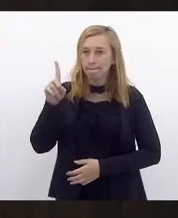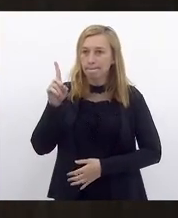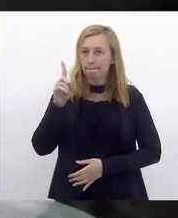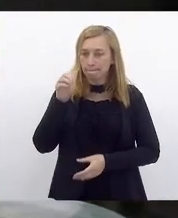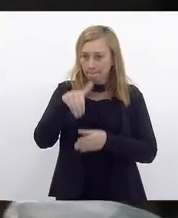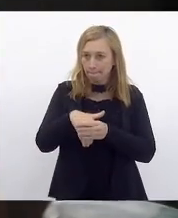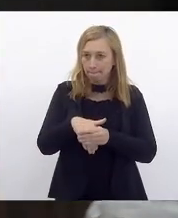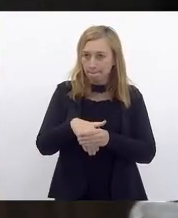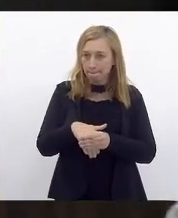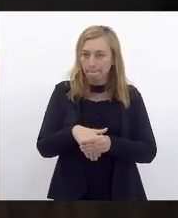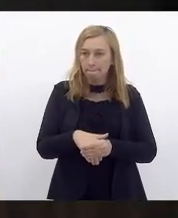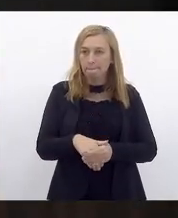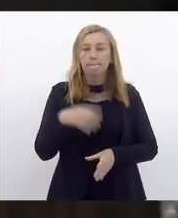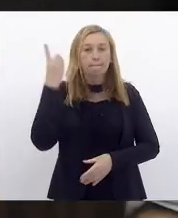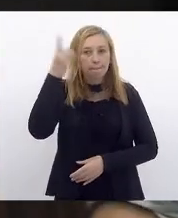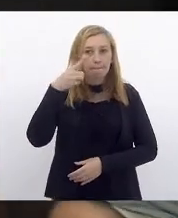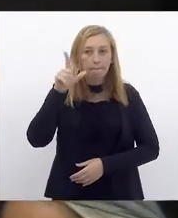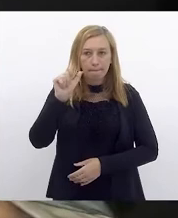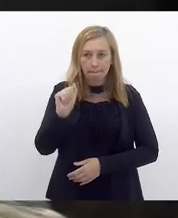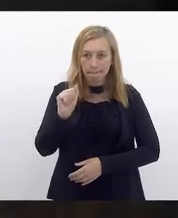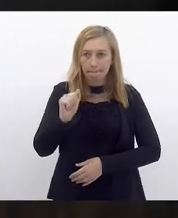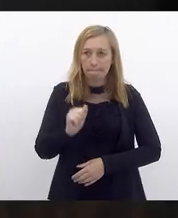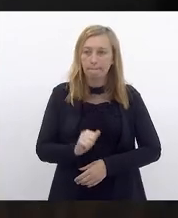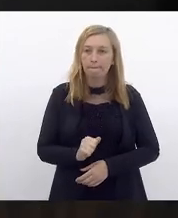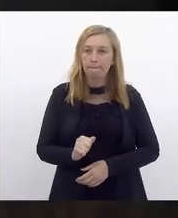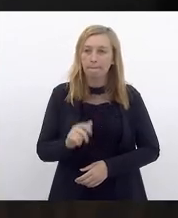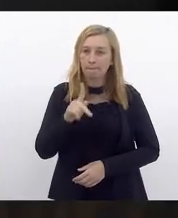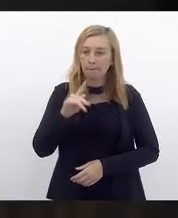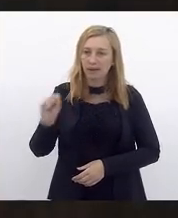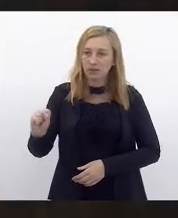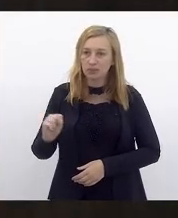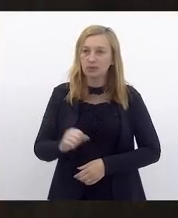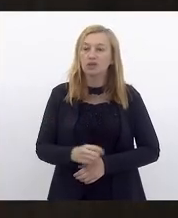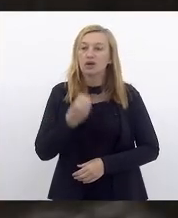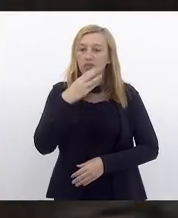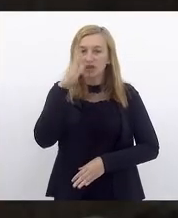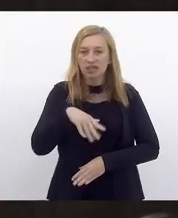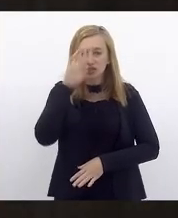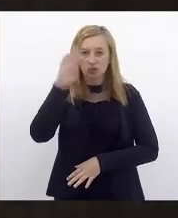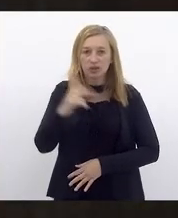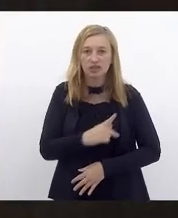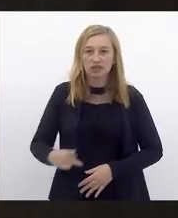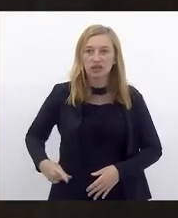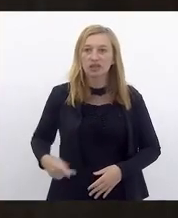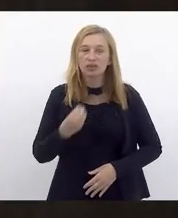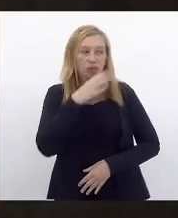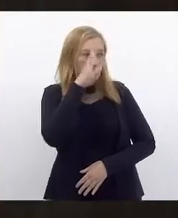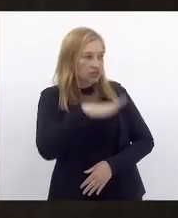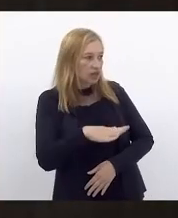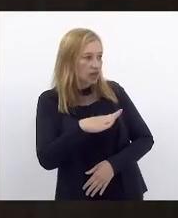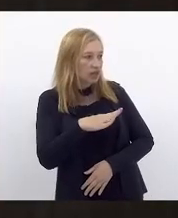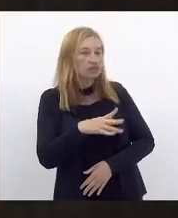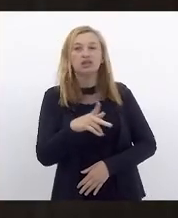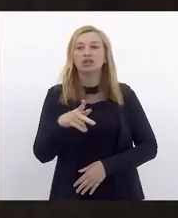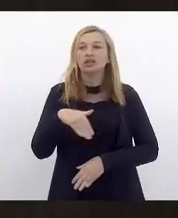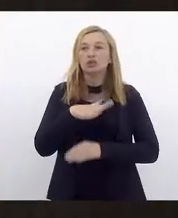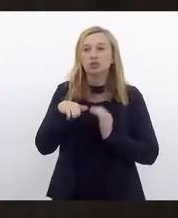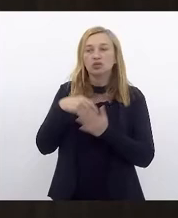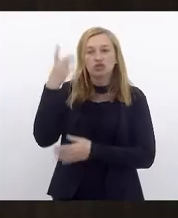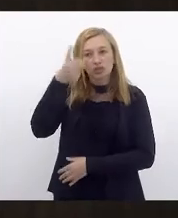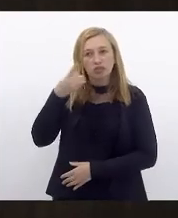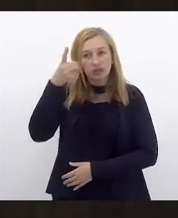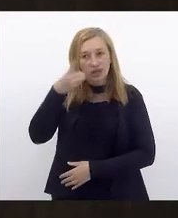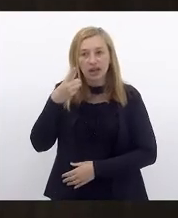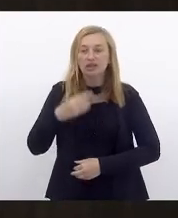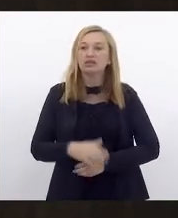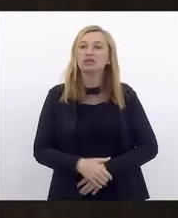voto? Declaração de voto, deputada Alana Passos. Boa tarde, presidente. Boa tarde, deputados e deputadas. Eu